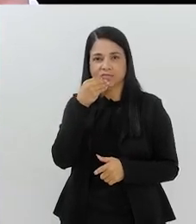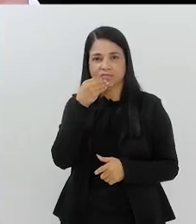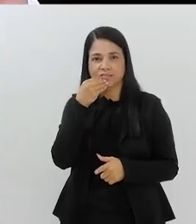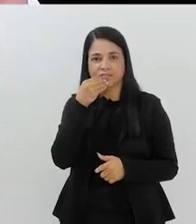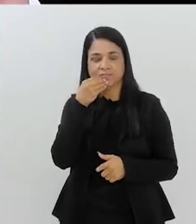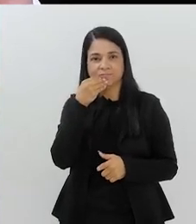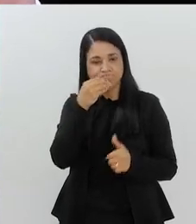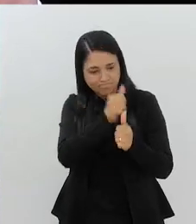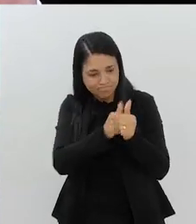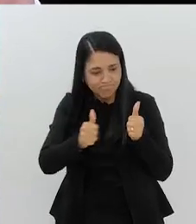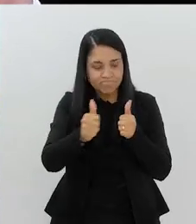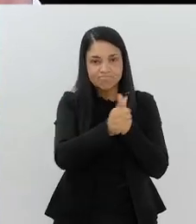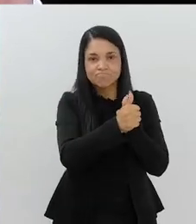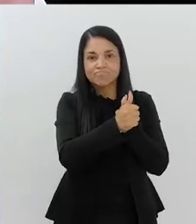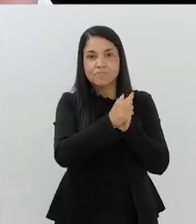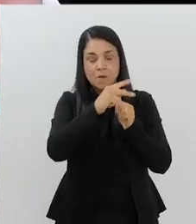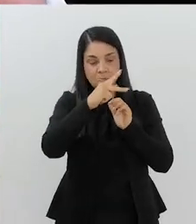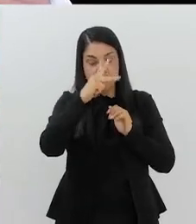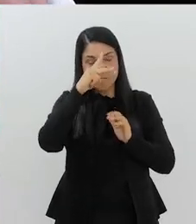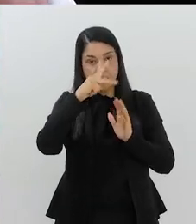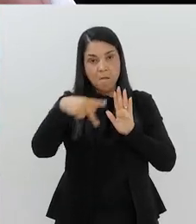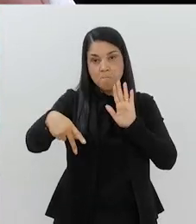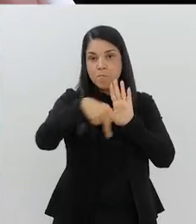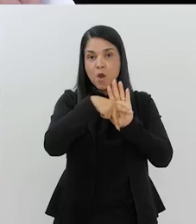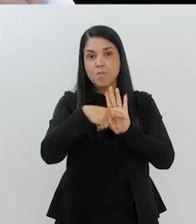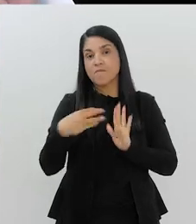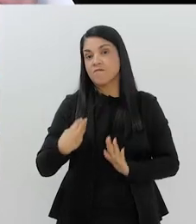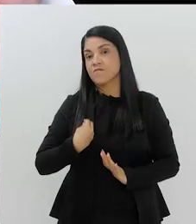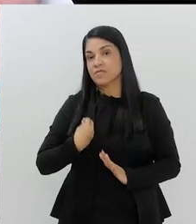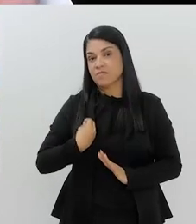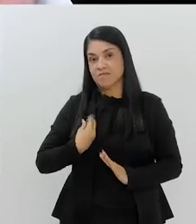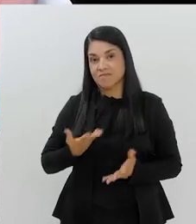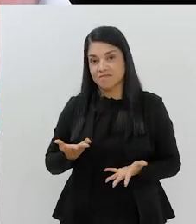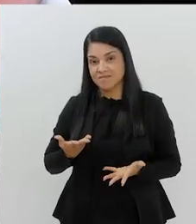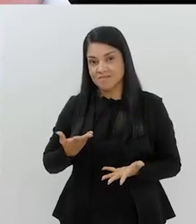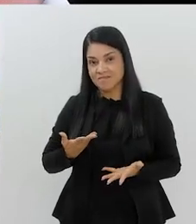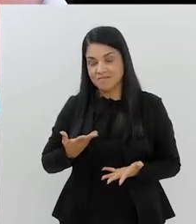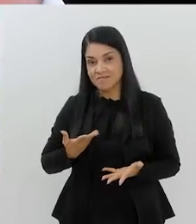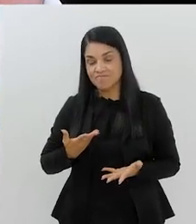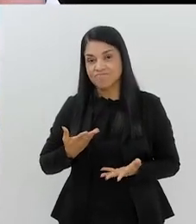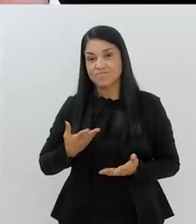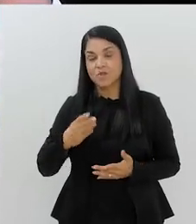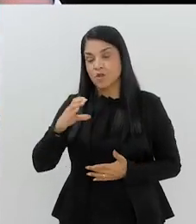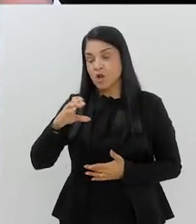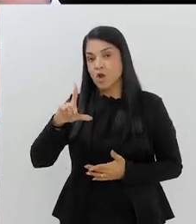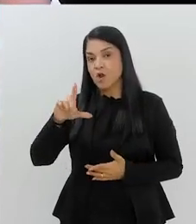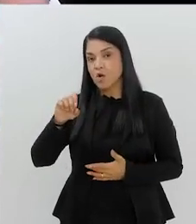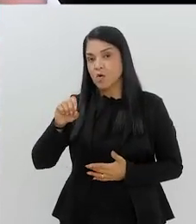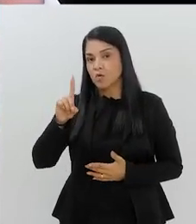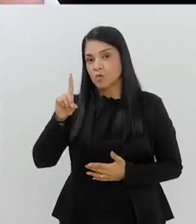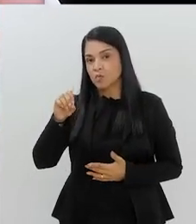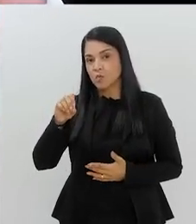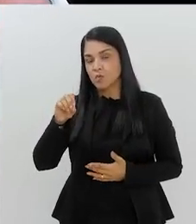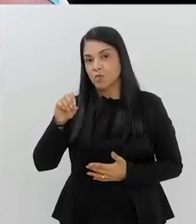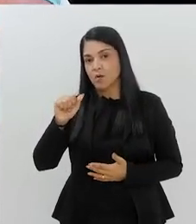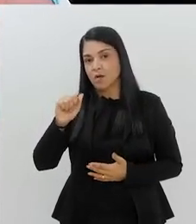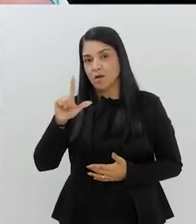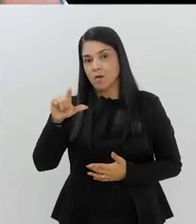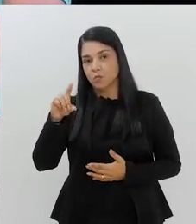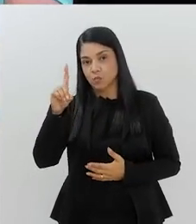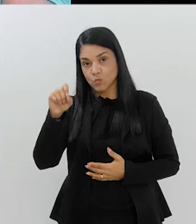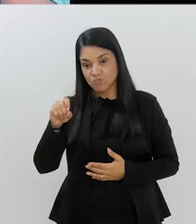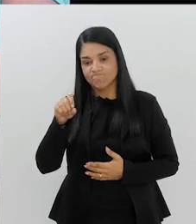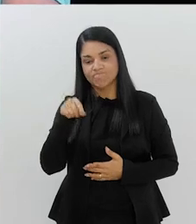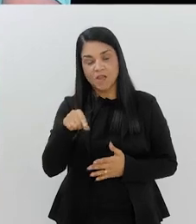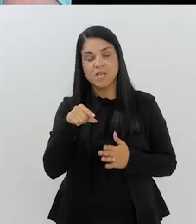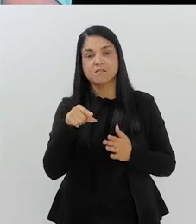ganhar protagonismo para a sua própria vida. Então, Rui, eu acho, o Clodoaldo é exemplo e pode